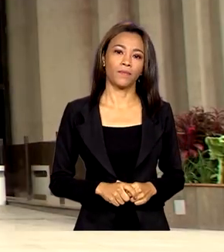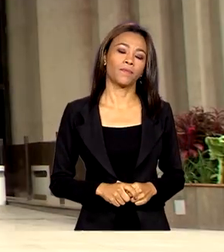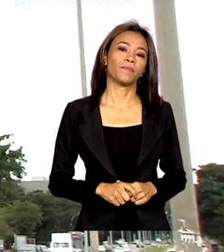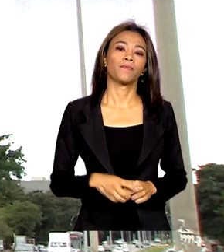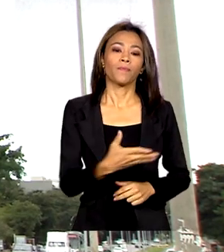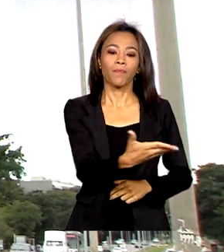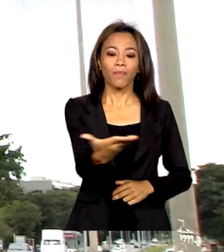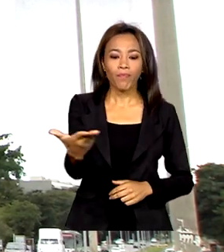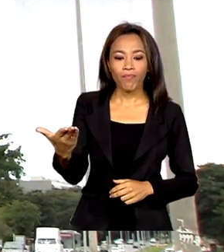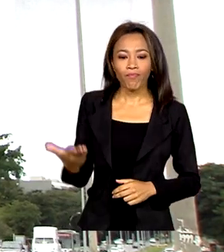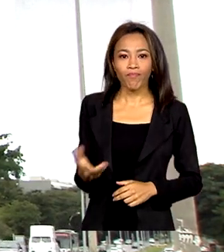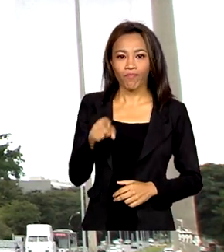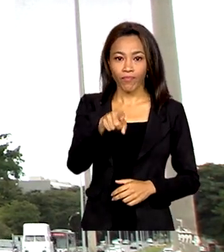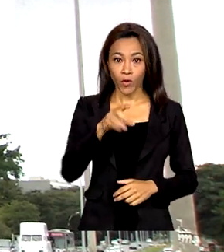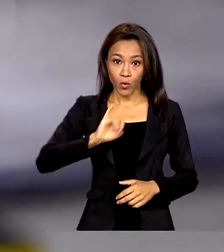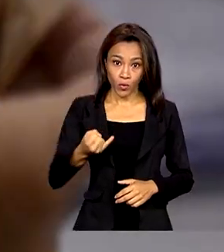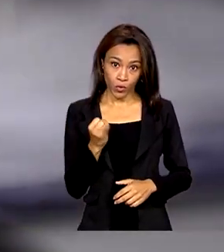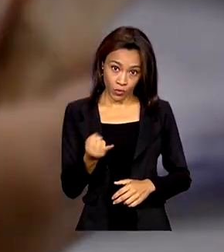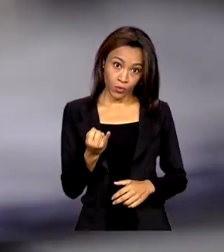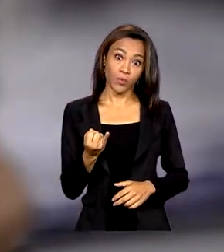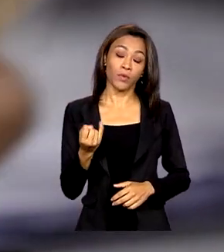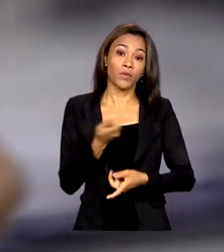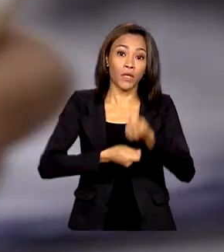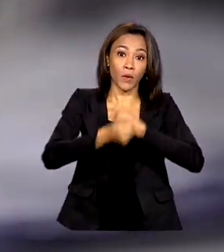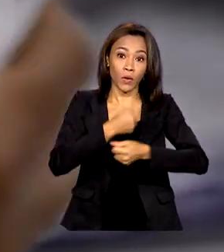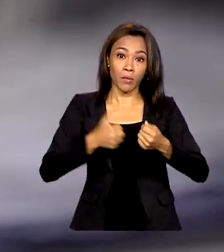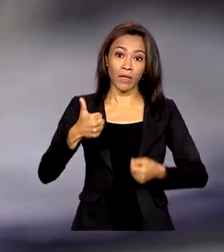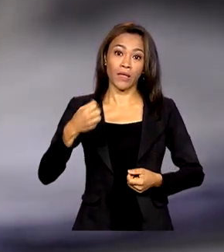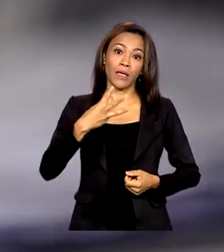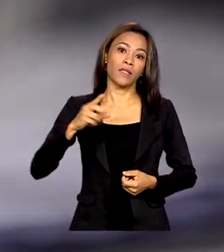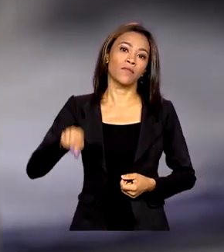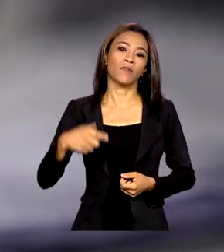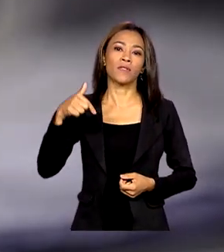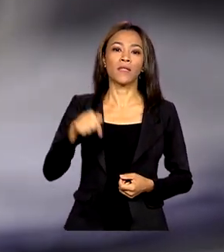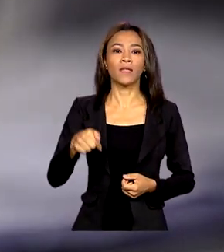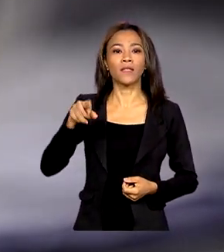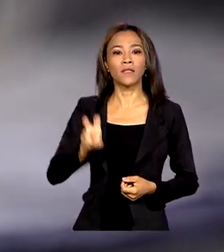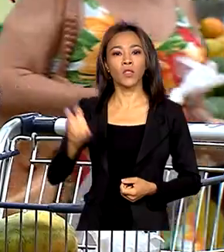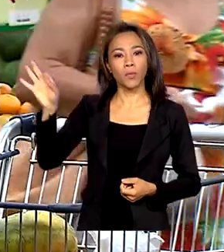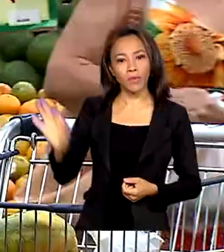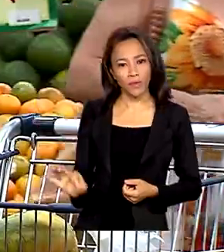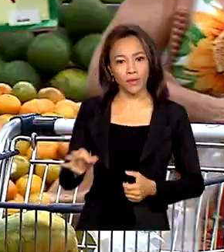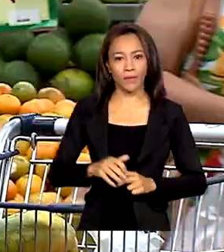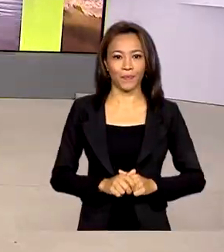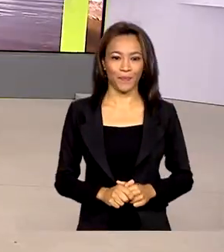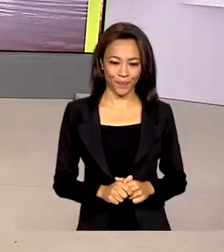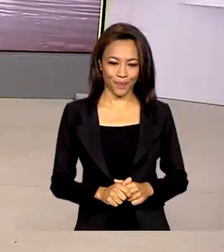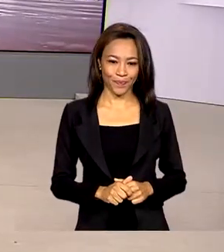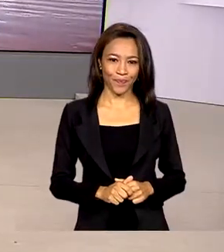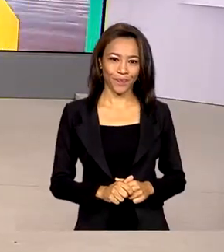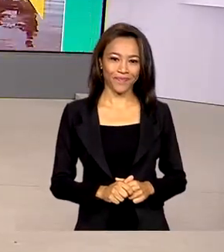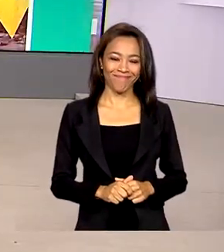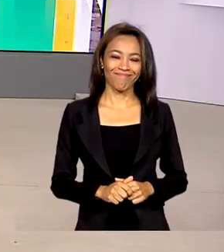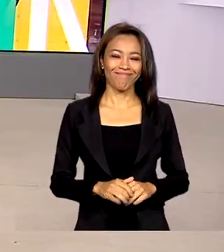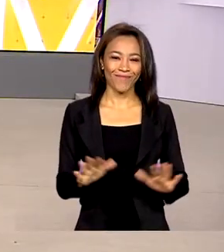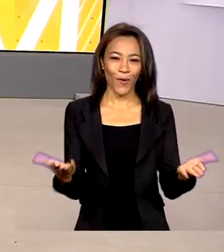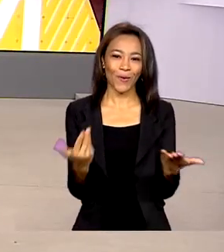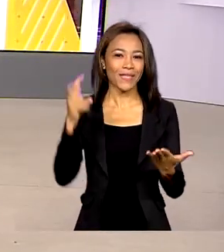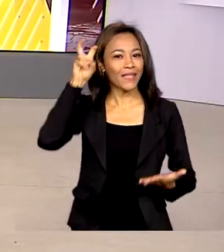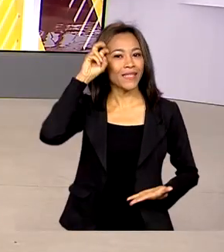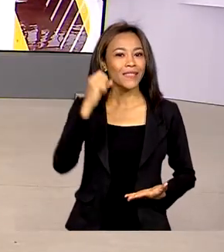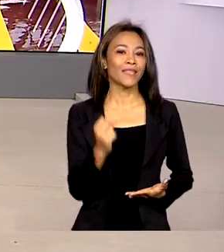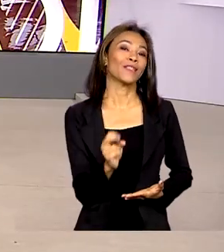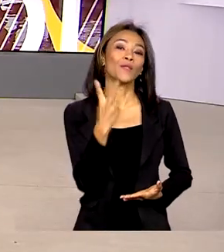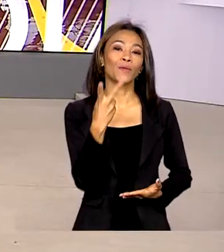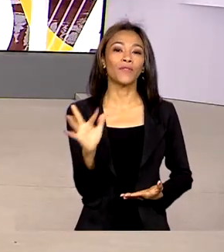Central mantém taxa básica de juros da economia em 13,75%. Quinta-feira,